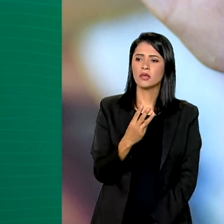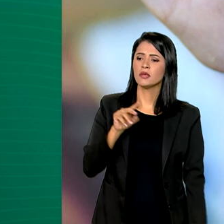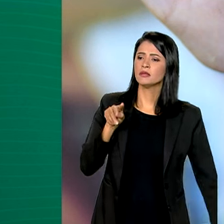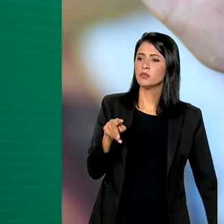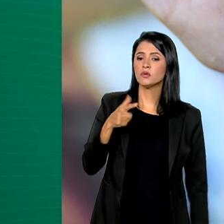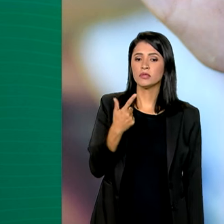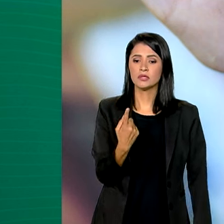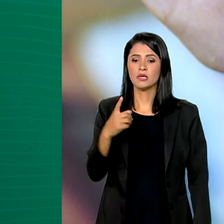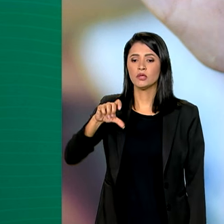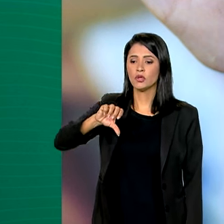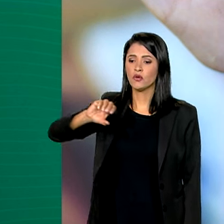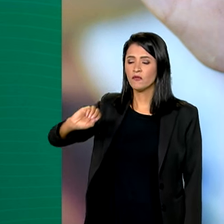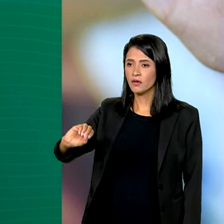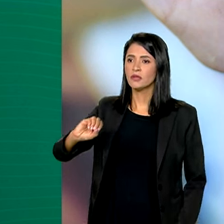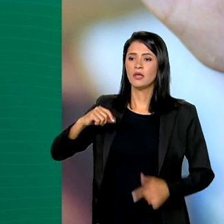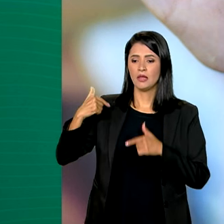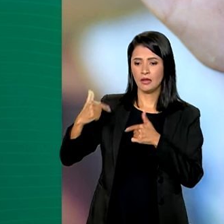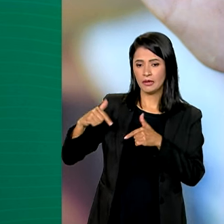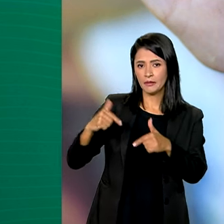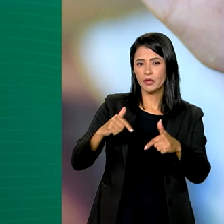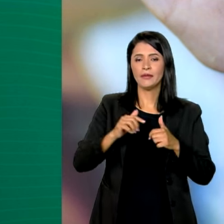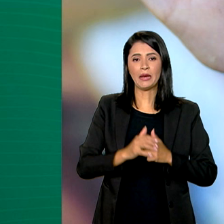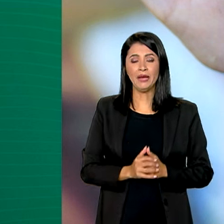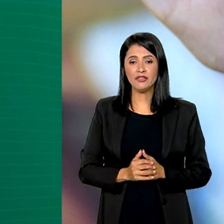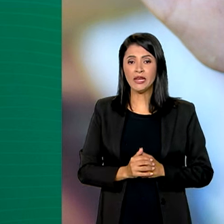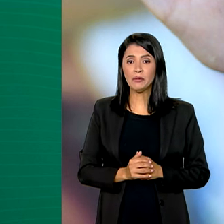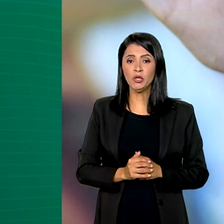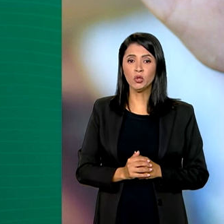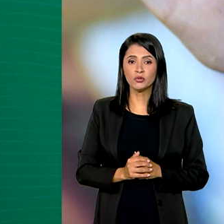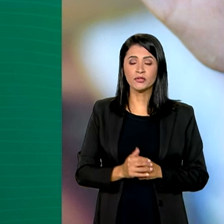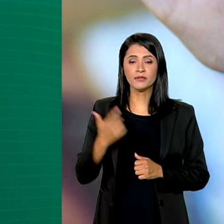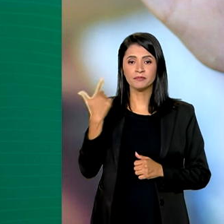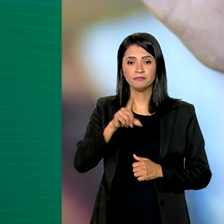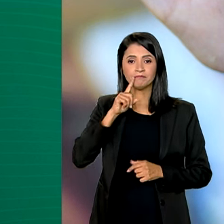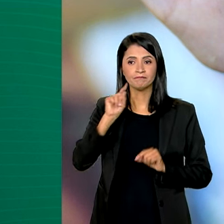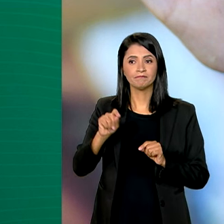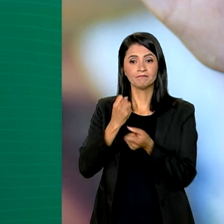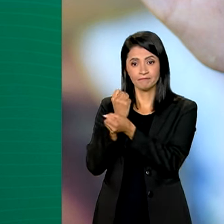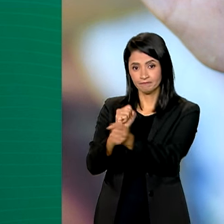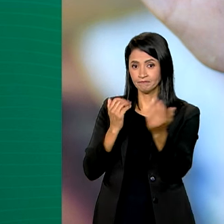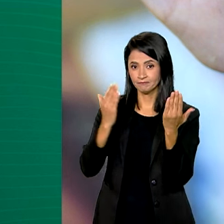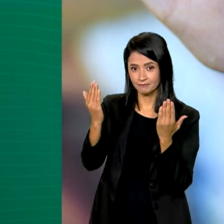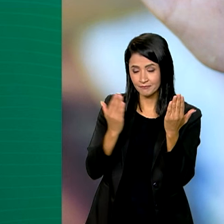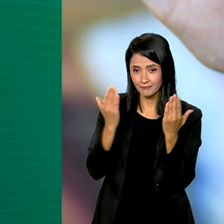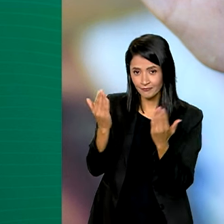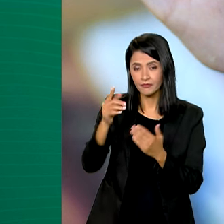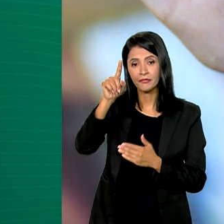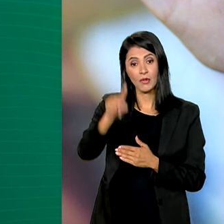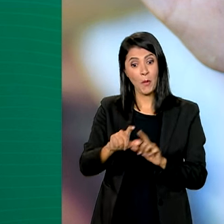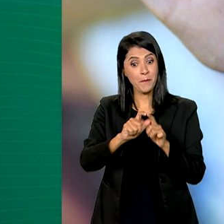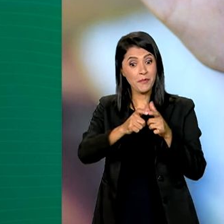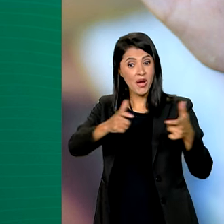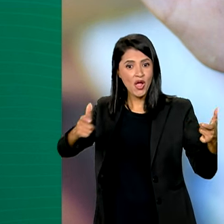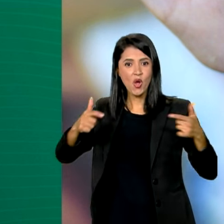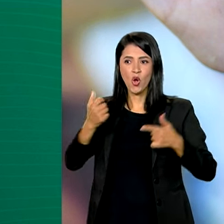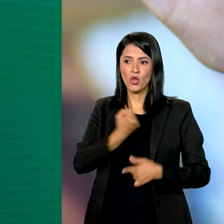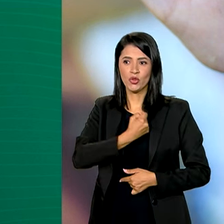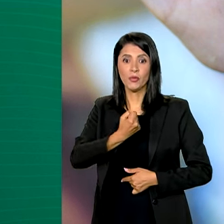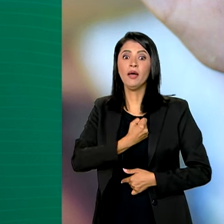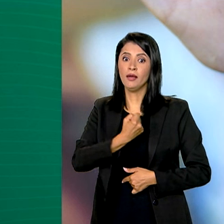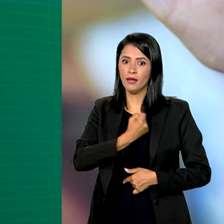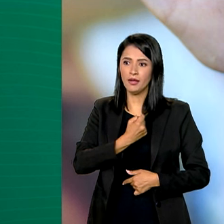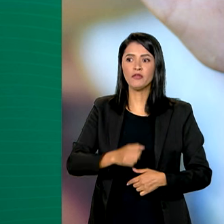.190 trabalhadores em situação análoga à escravidão, o maior número dos últimos